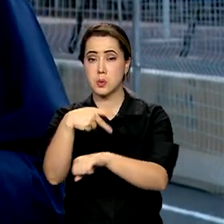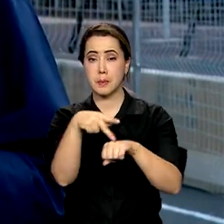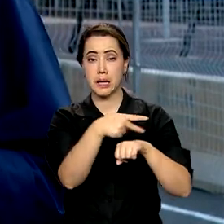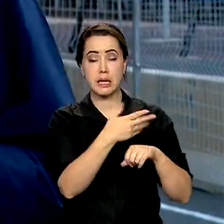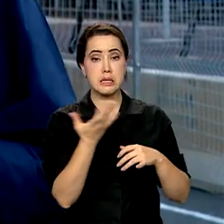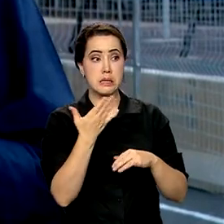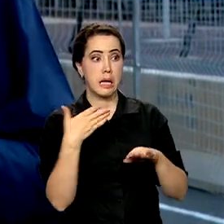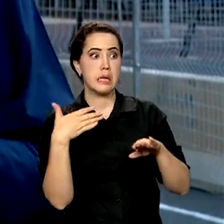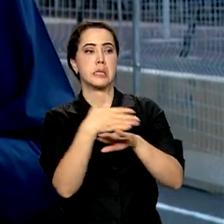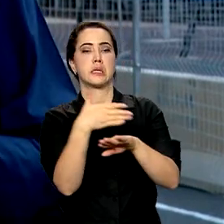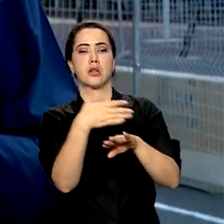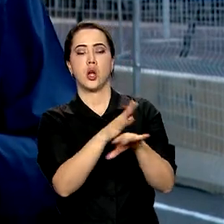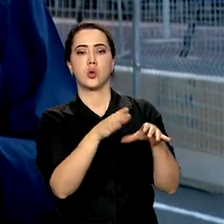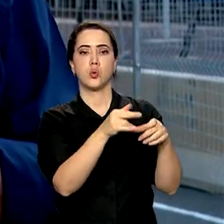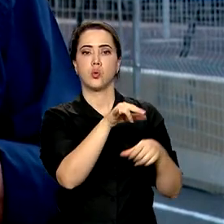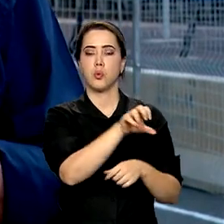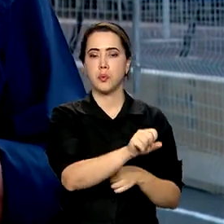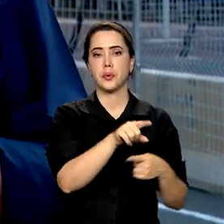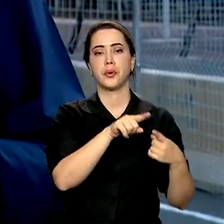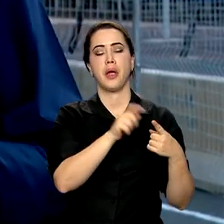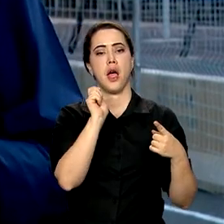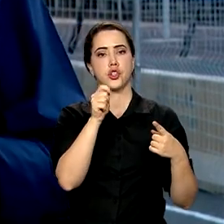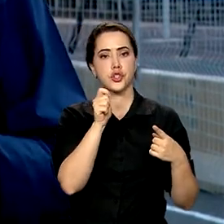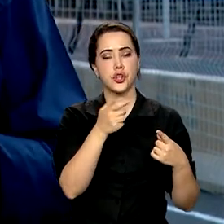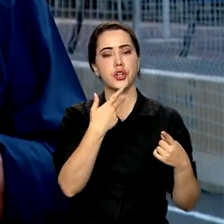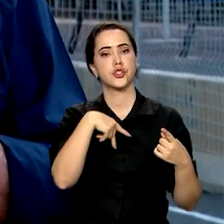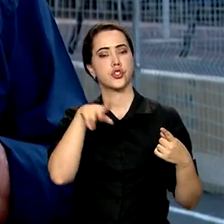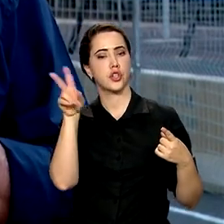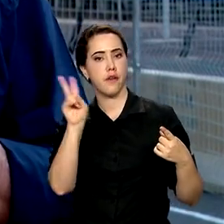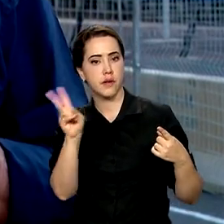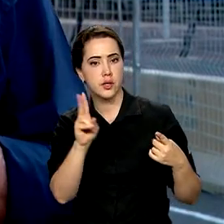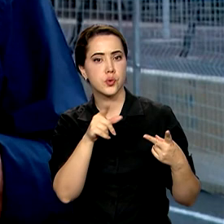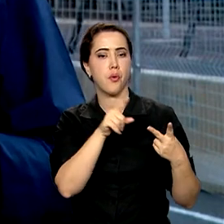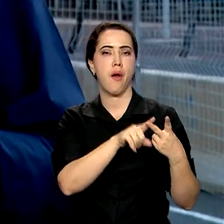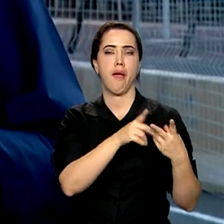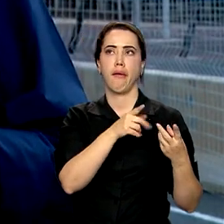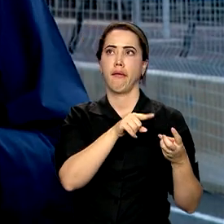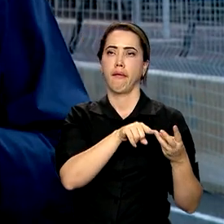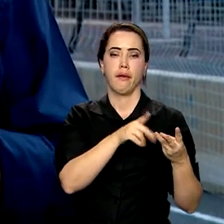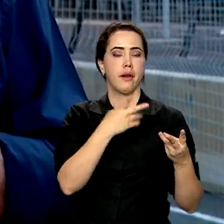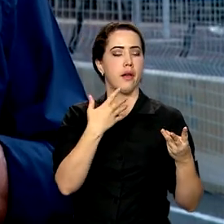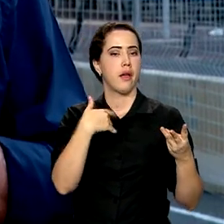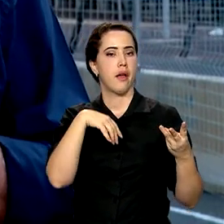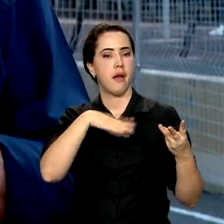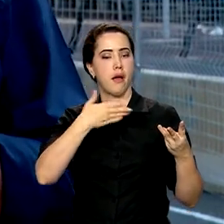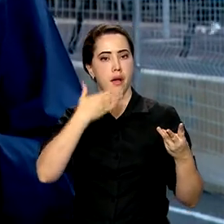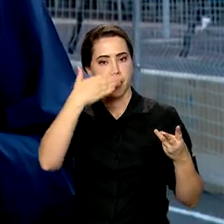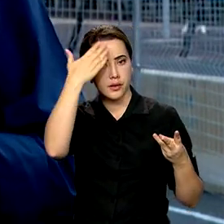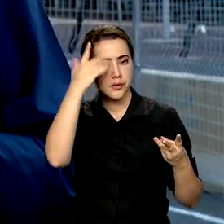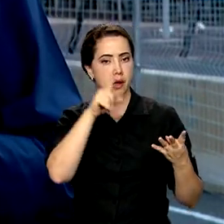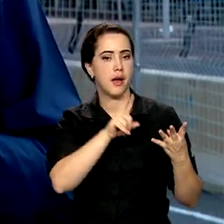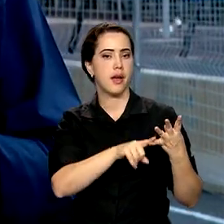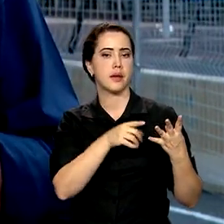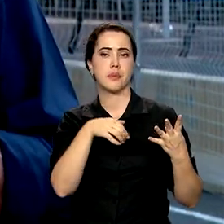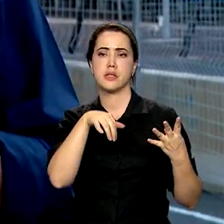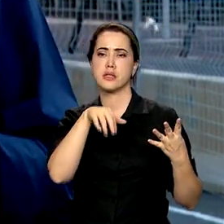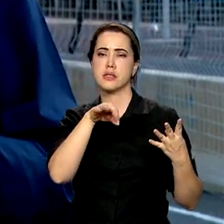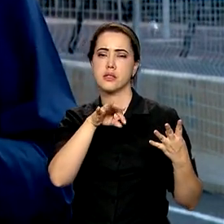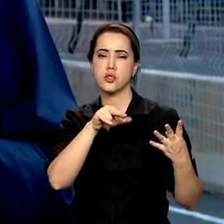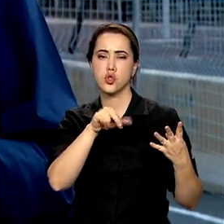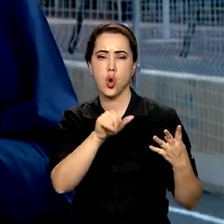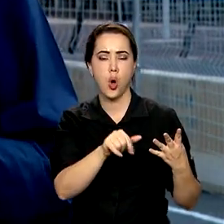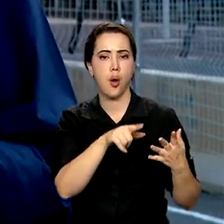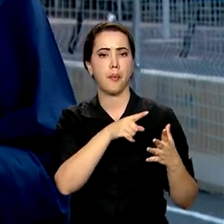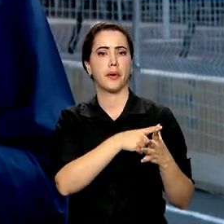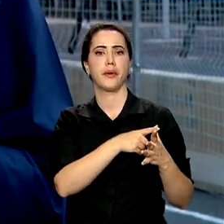líderes para cá. Argentina e Venezuela, Emirados Árabes e Arábia Saudita, Etiópia e Tanzânia, Indonésia e Vietnã são